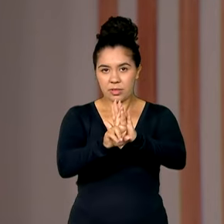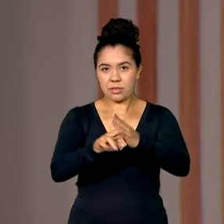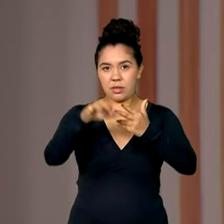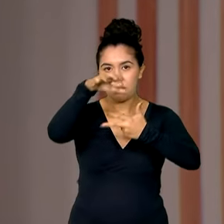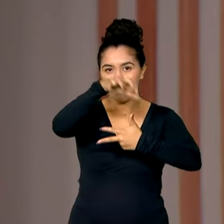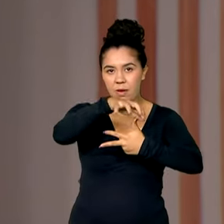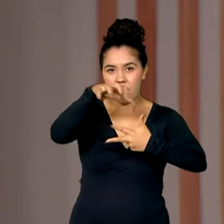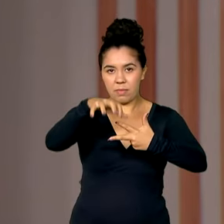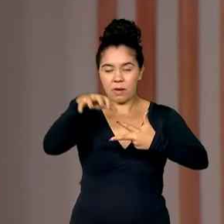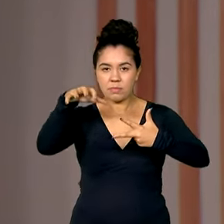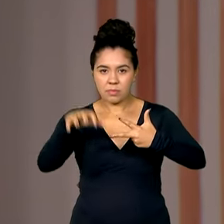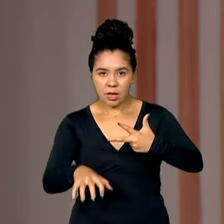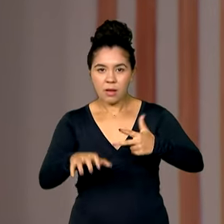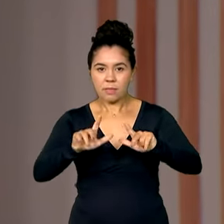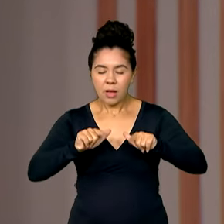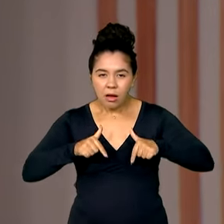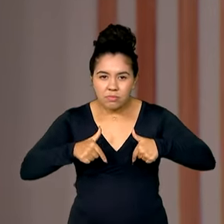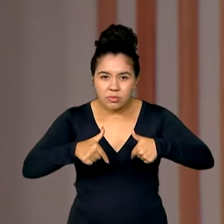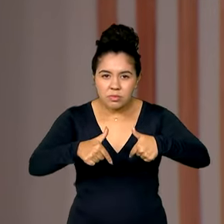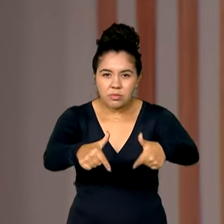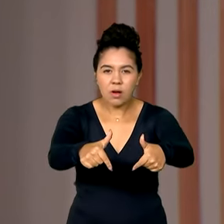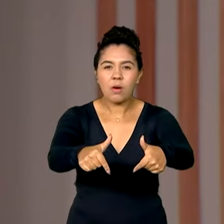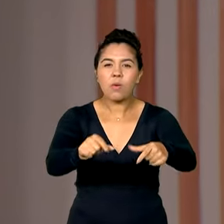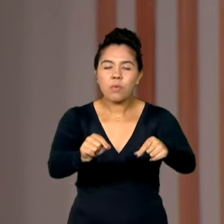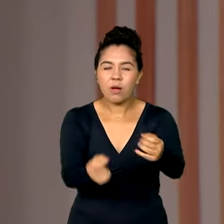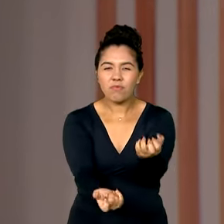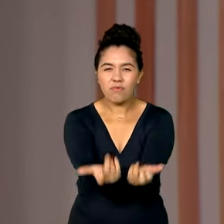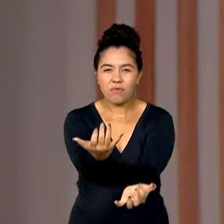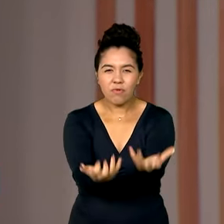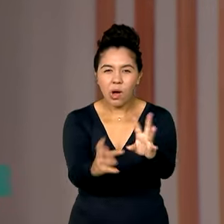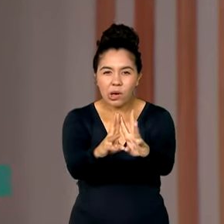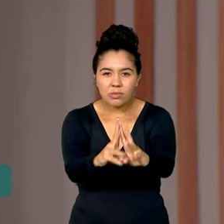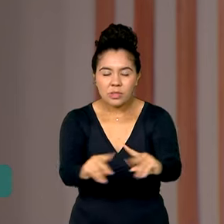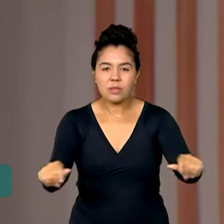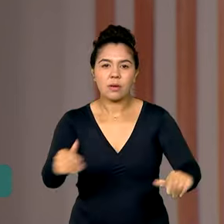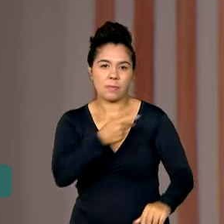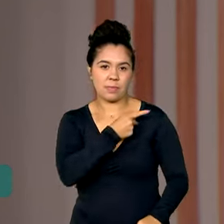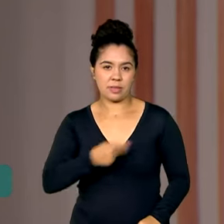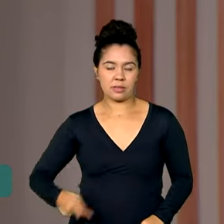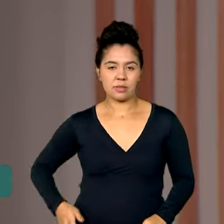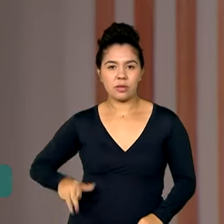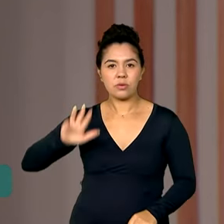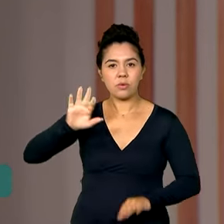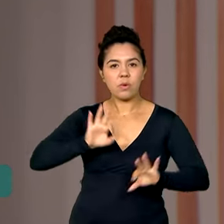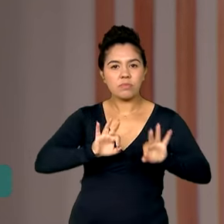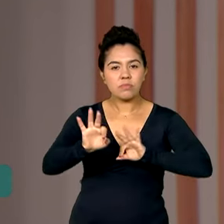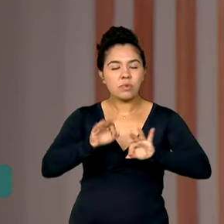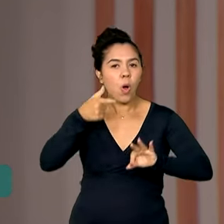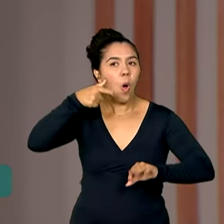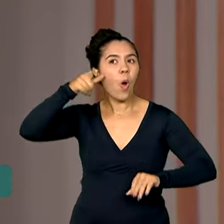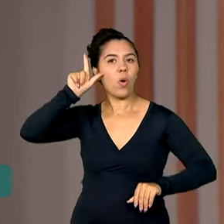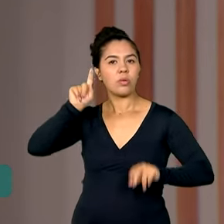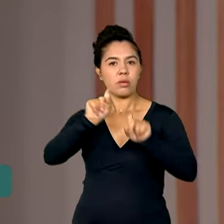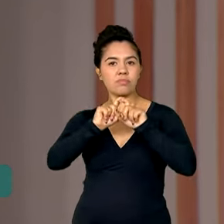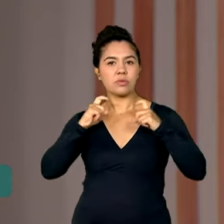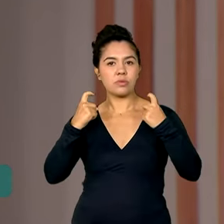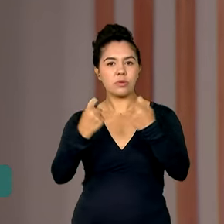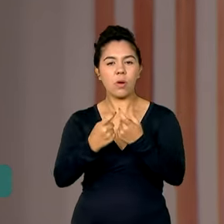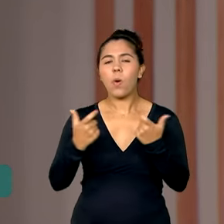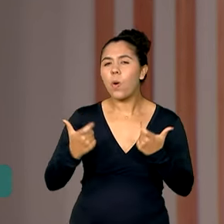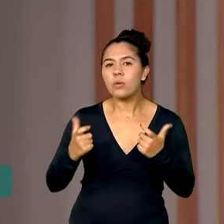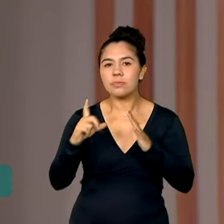enfrentar as queimadas no país após uma reunião coordenada pelo presidente Lula no Palácio do Planalto. Entre as medidas,